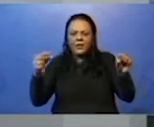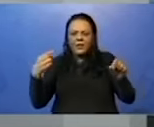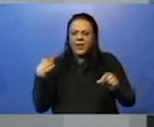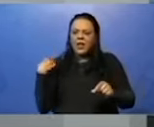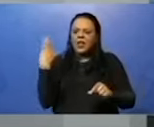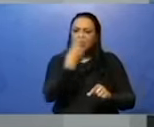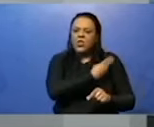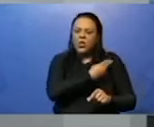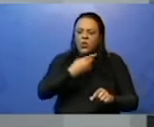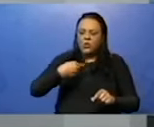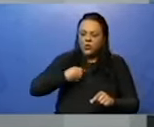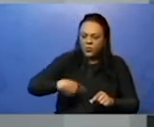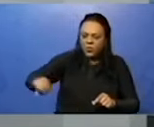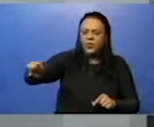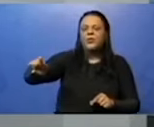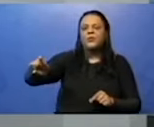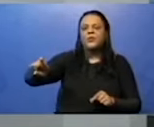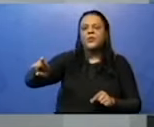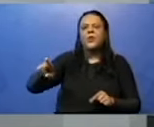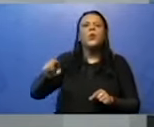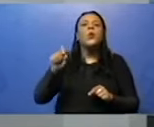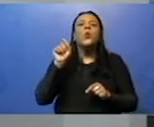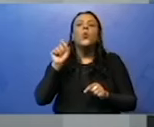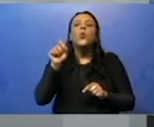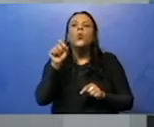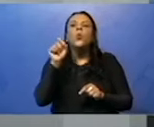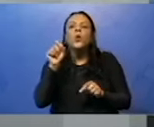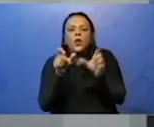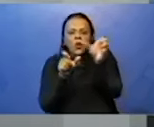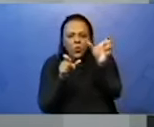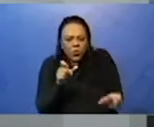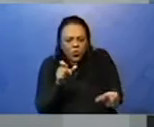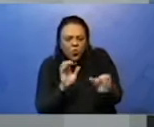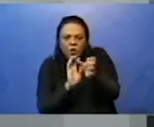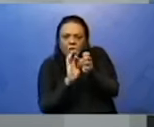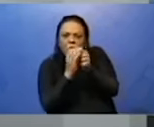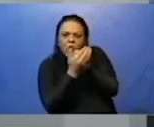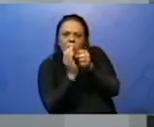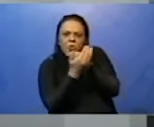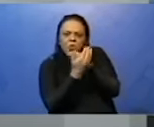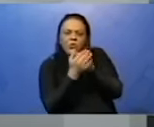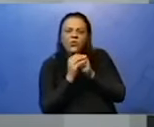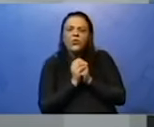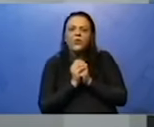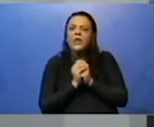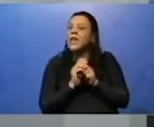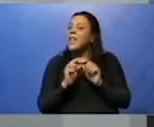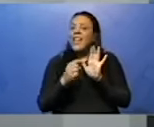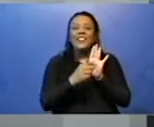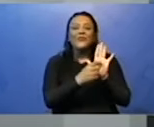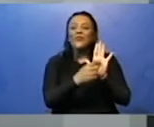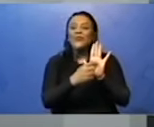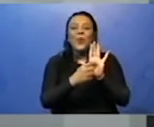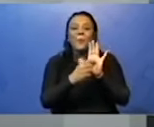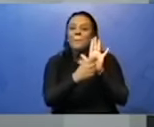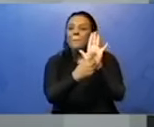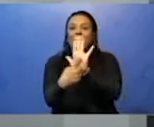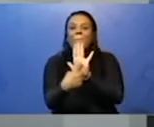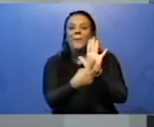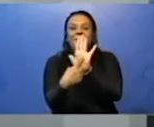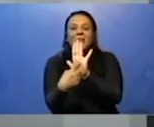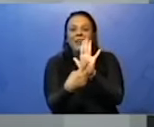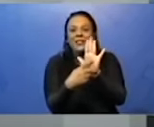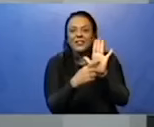o que seria esse sujeito aqui desinencial ou oculto? Ele não vai aparecer na frase. Por isso que é